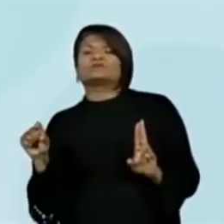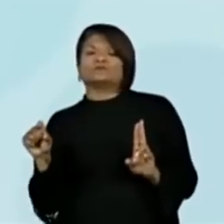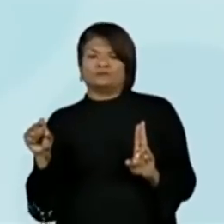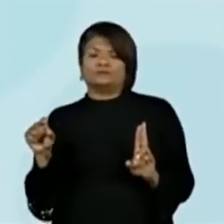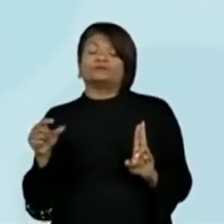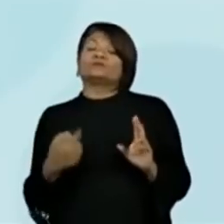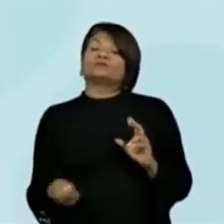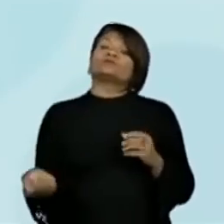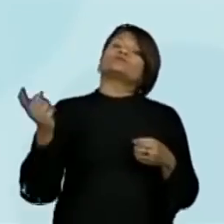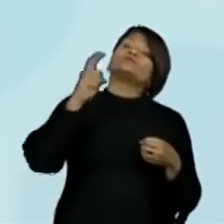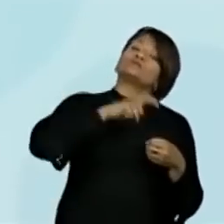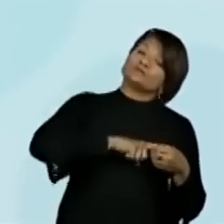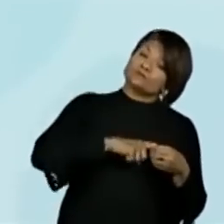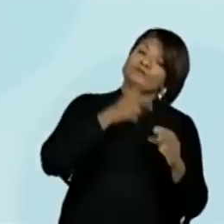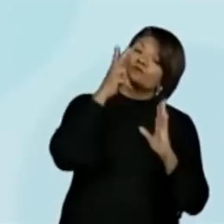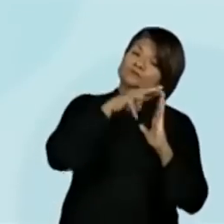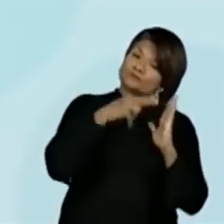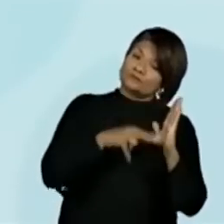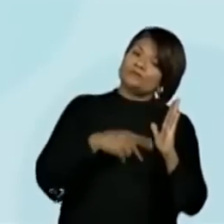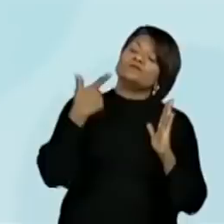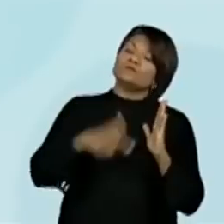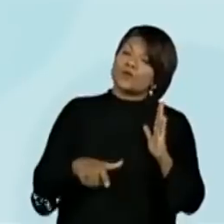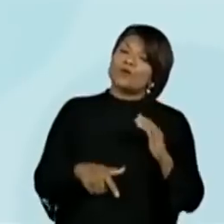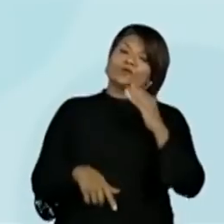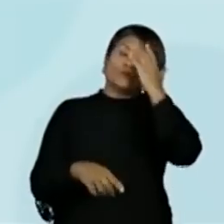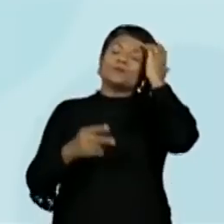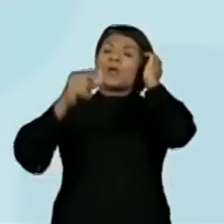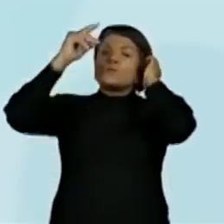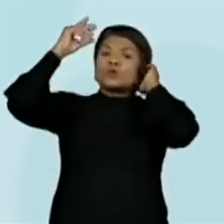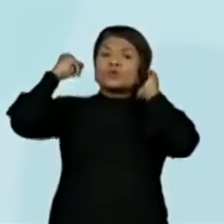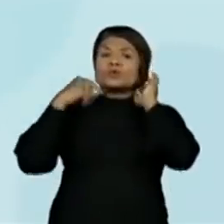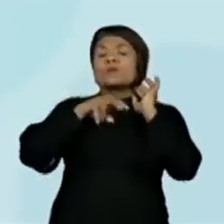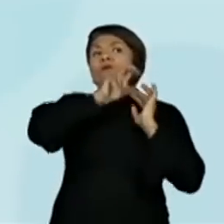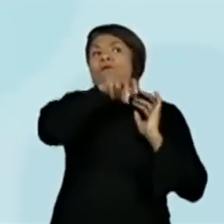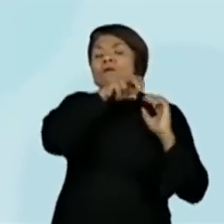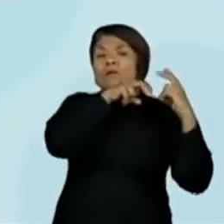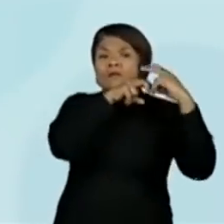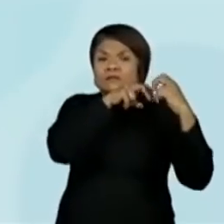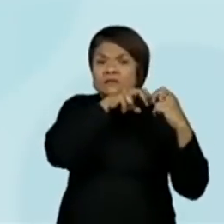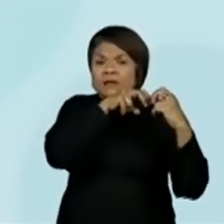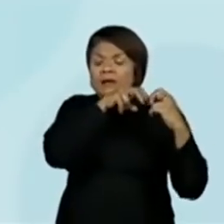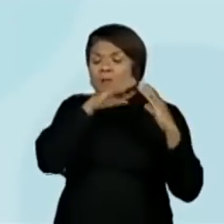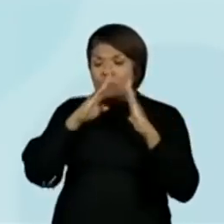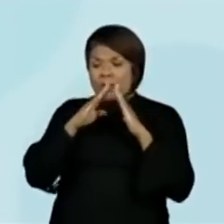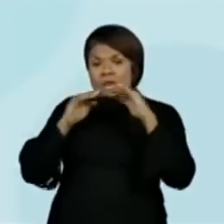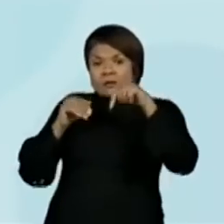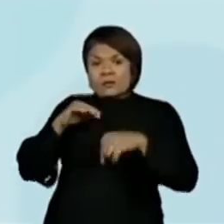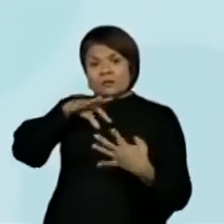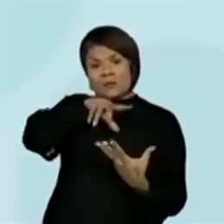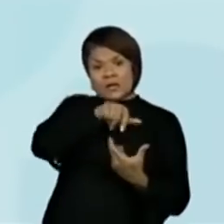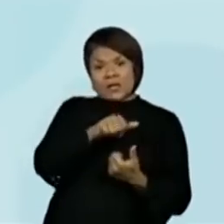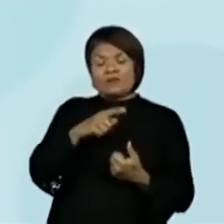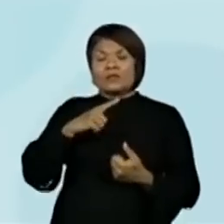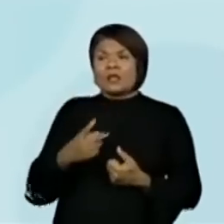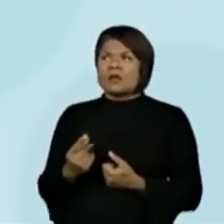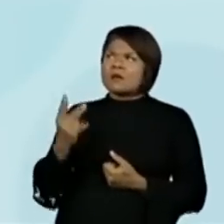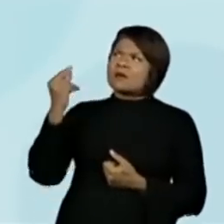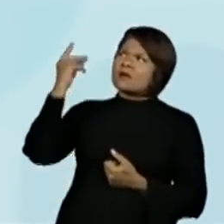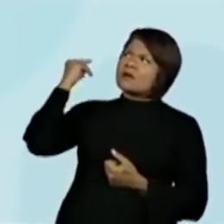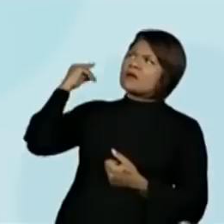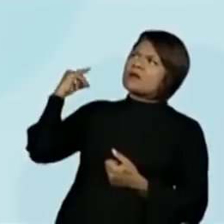voltar e ler o segundo parágrafo. Há muito tempo, a cobra cega vive no planeta. Assim, existem as primitivas,